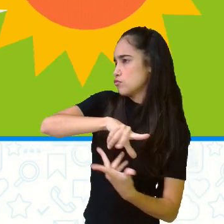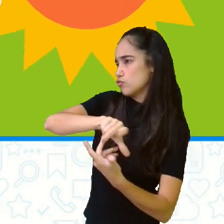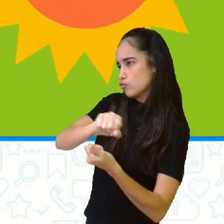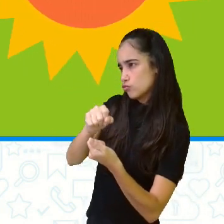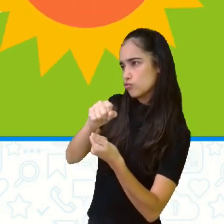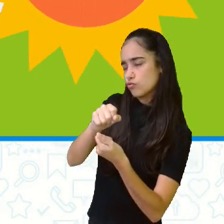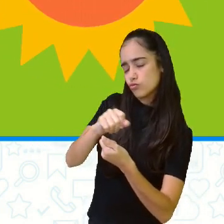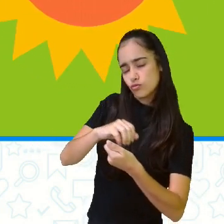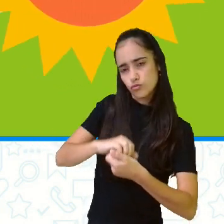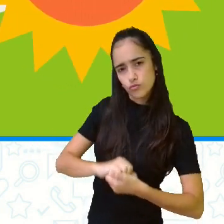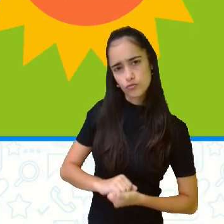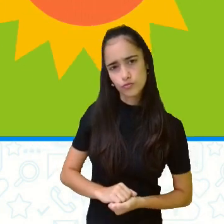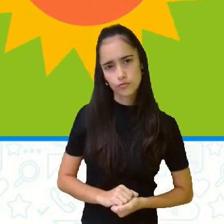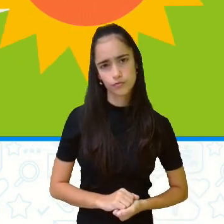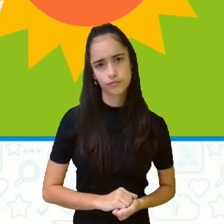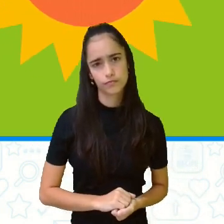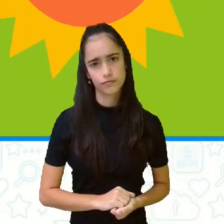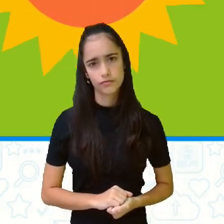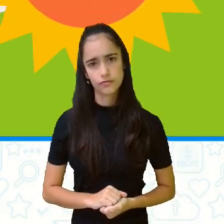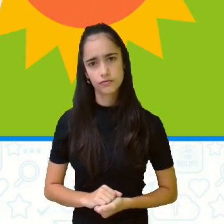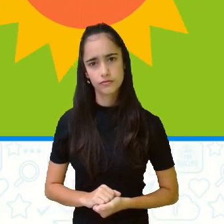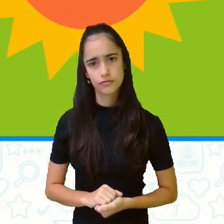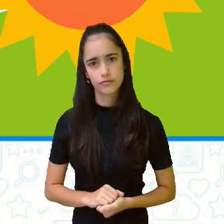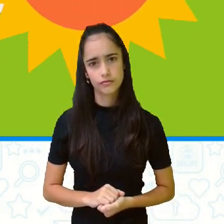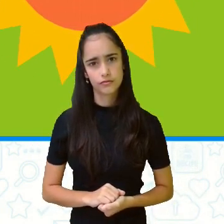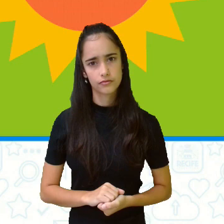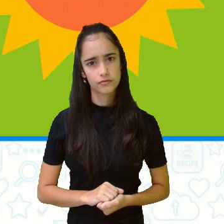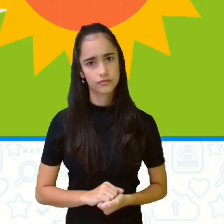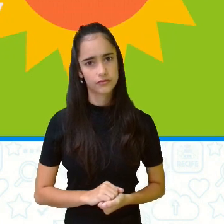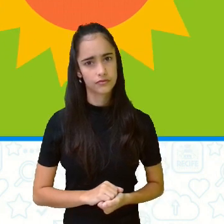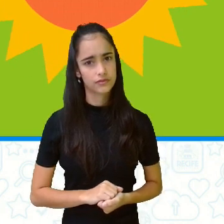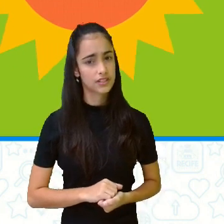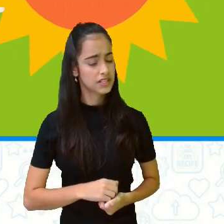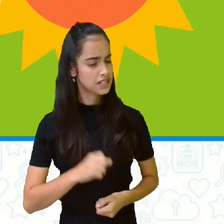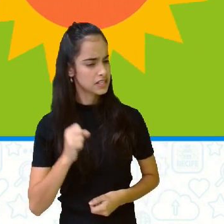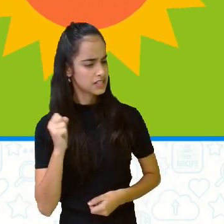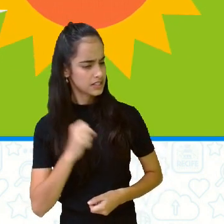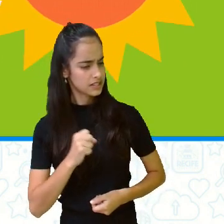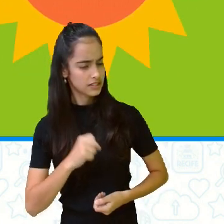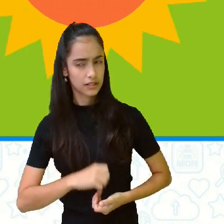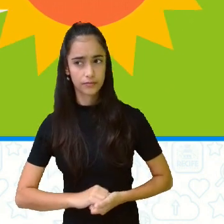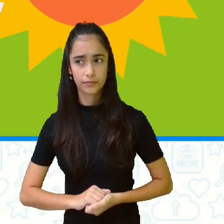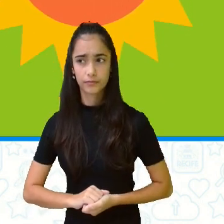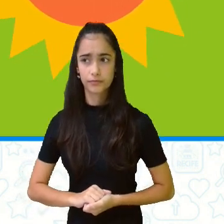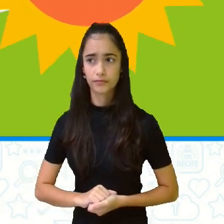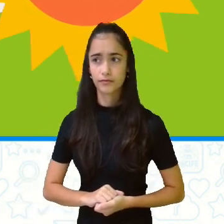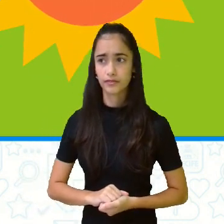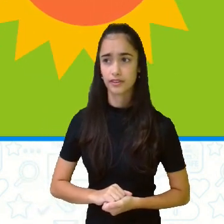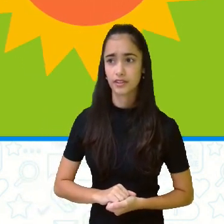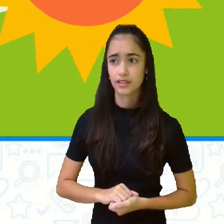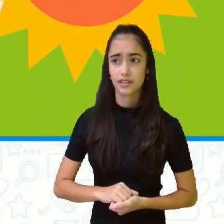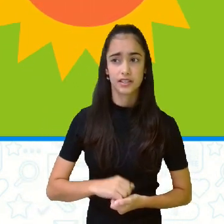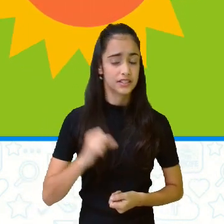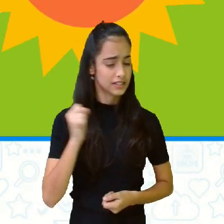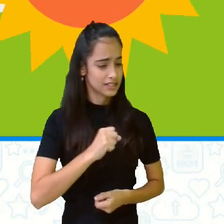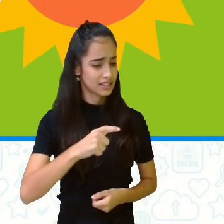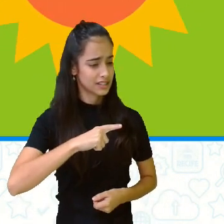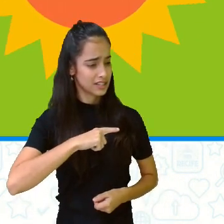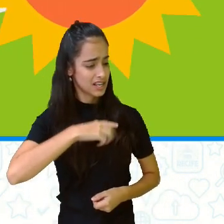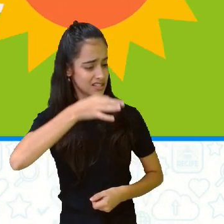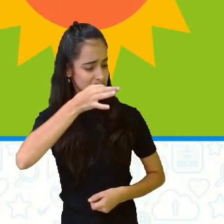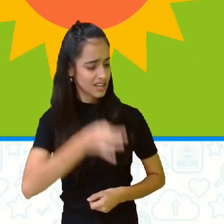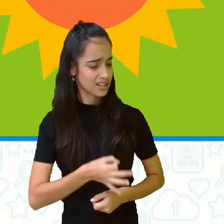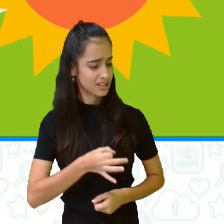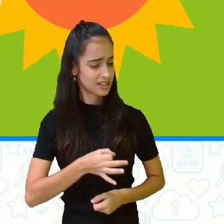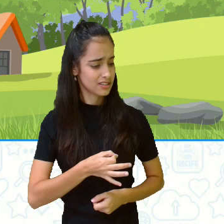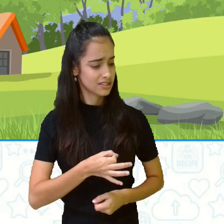É mesmo? Tem certeza? Se você não acredita em mim, então vamos fazer uma